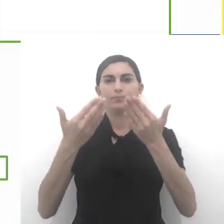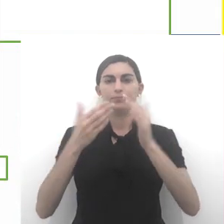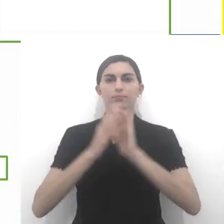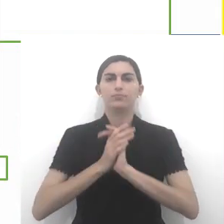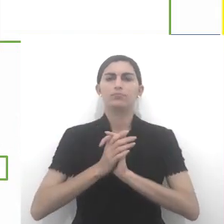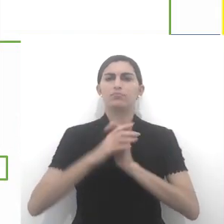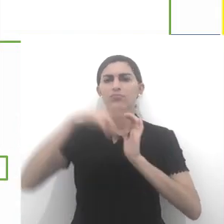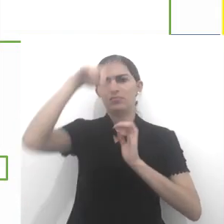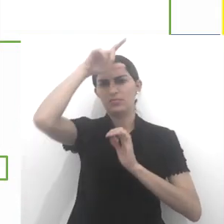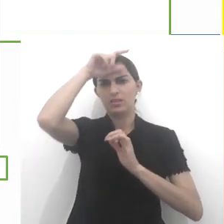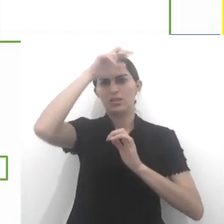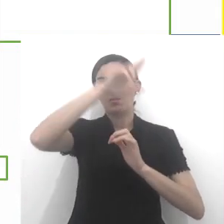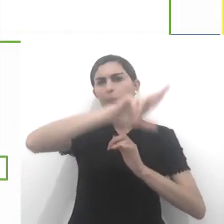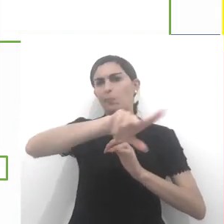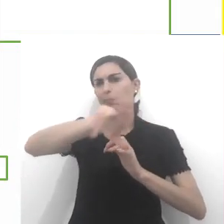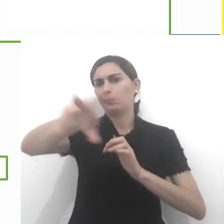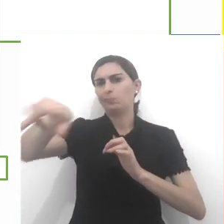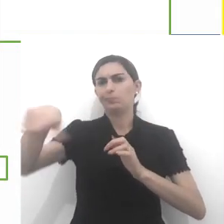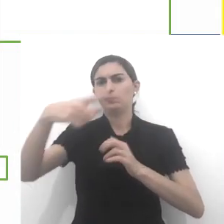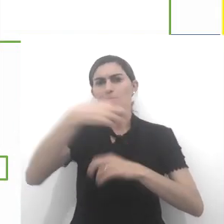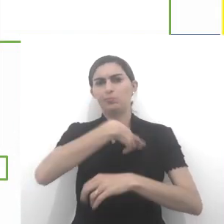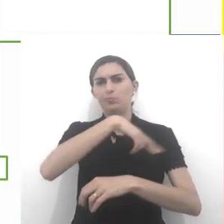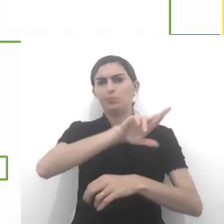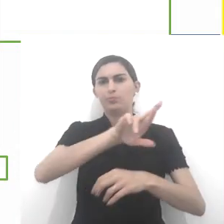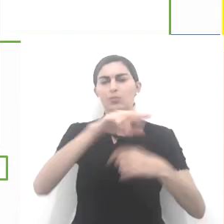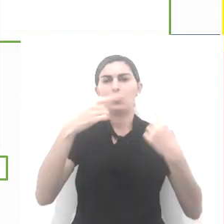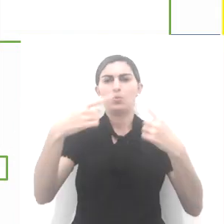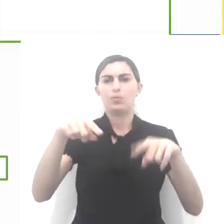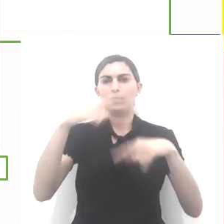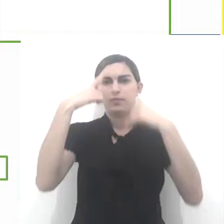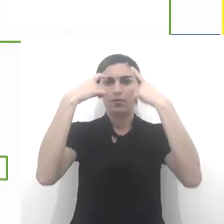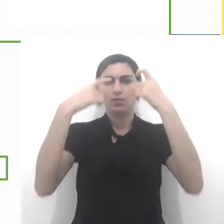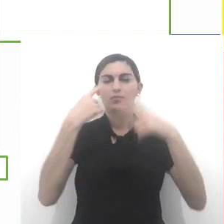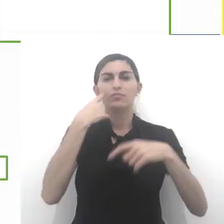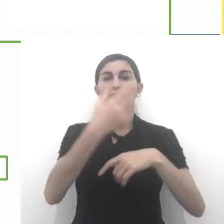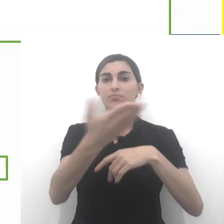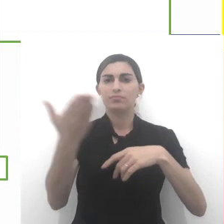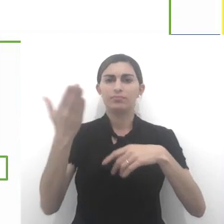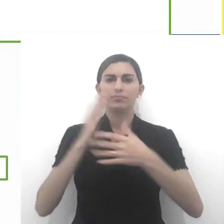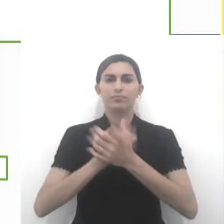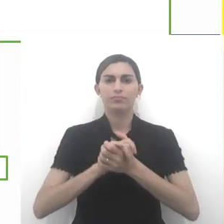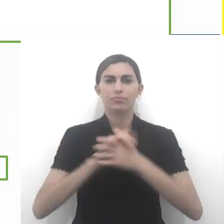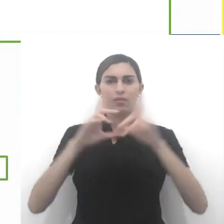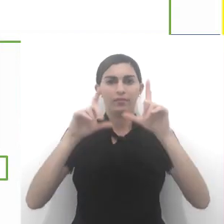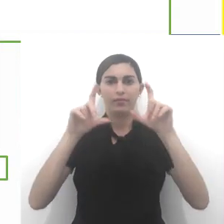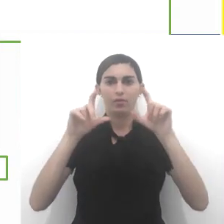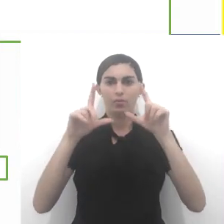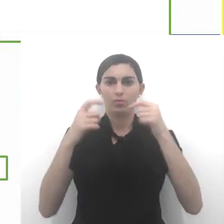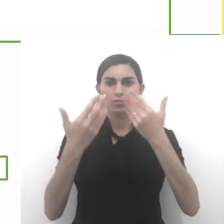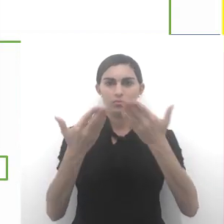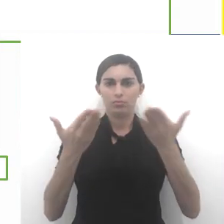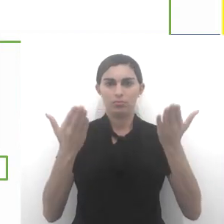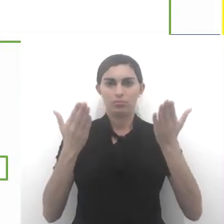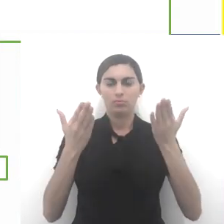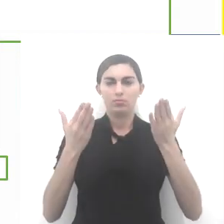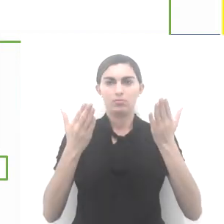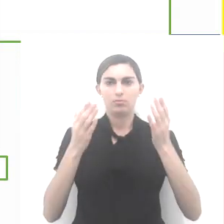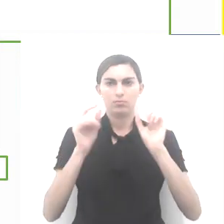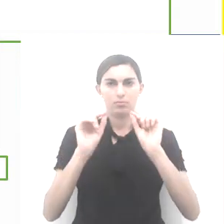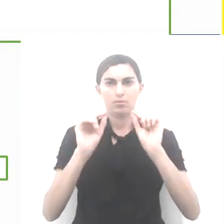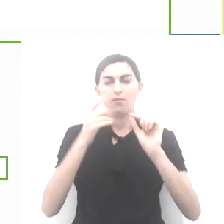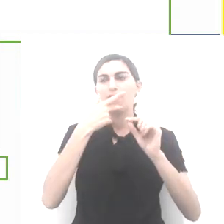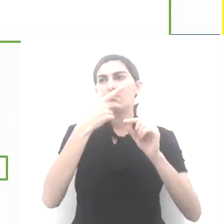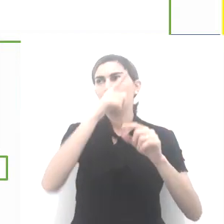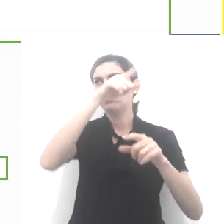o seguinte, líderes religiosos contra a violência. Vejam só, essa imagem, ela está congregando